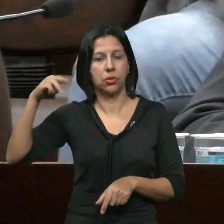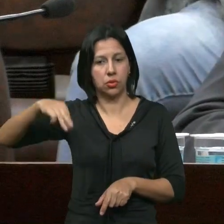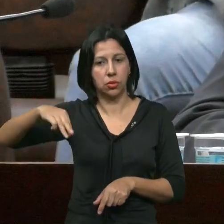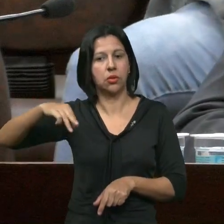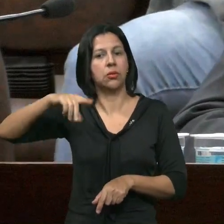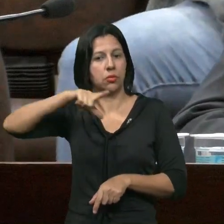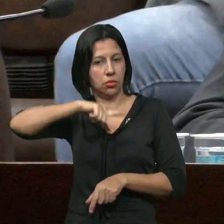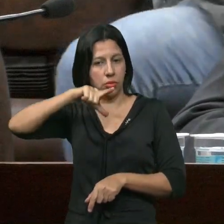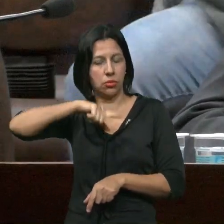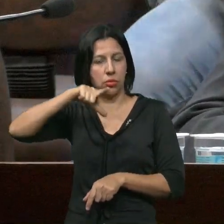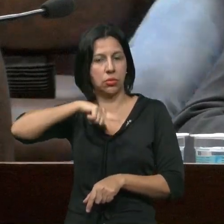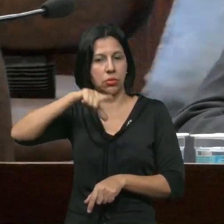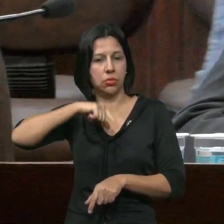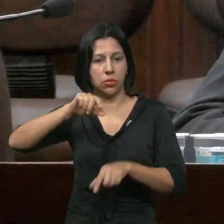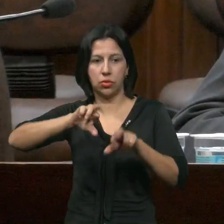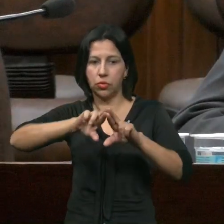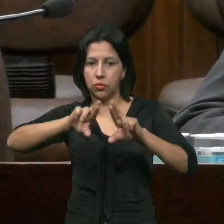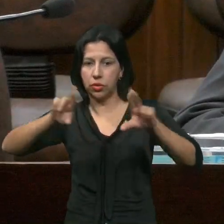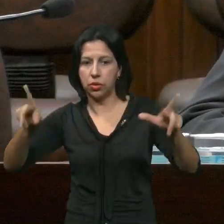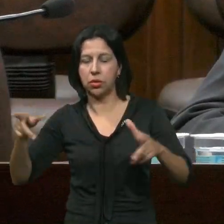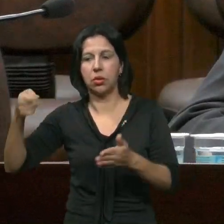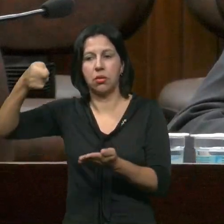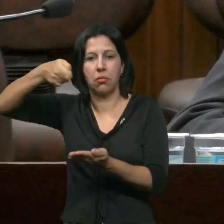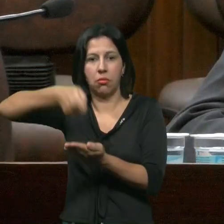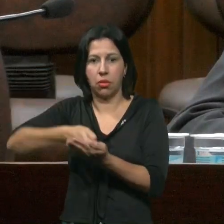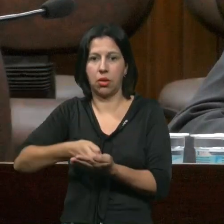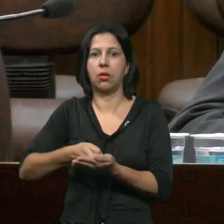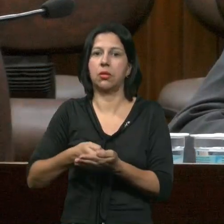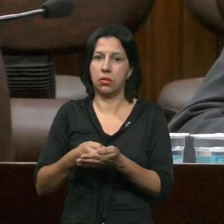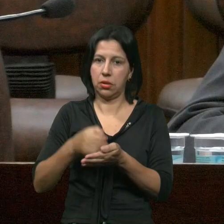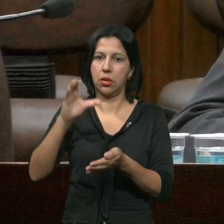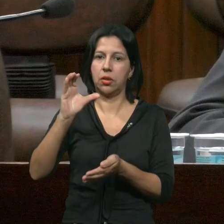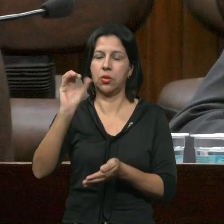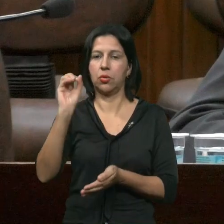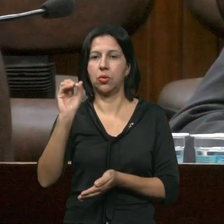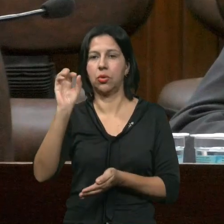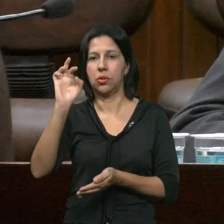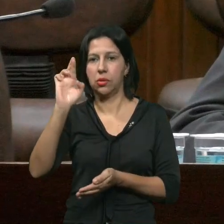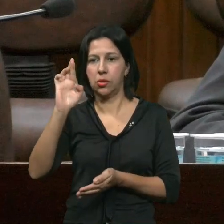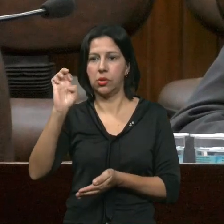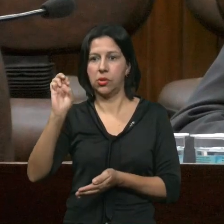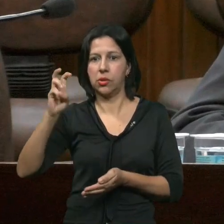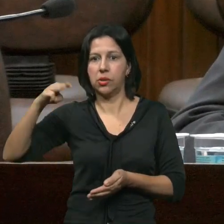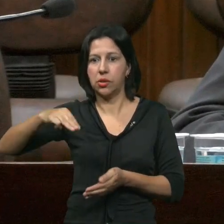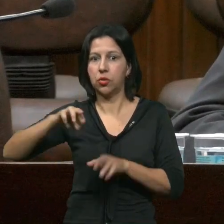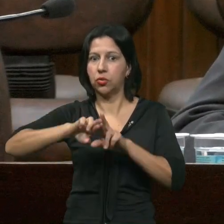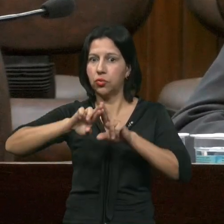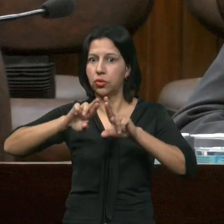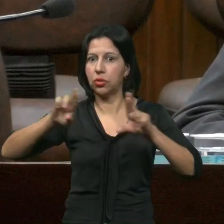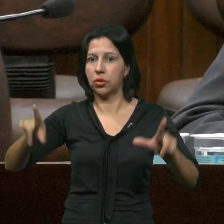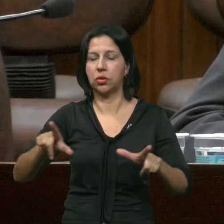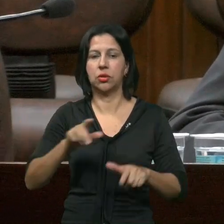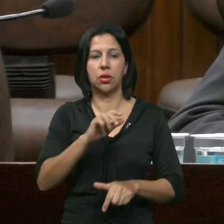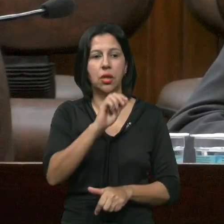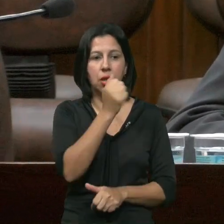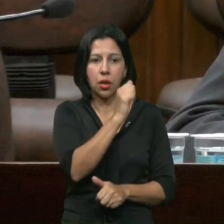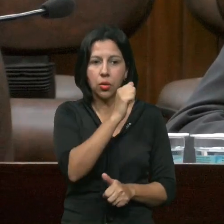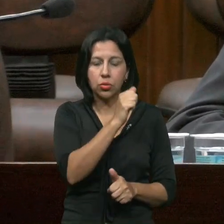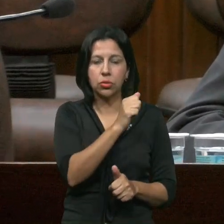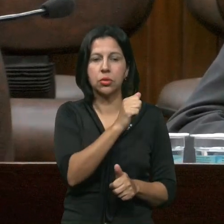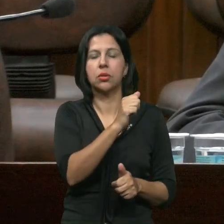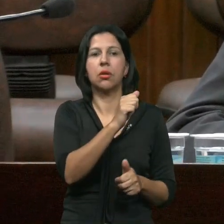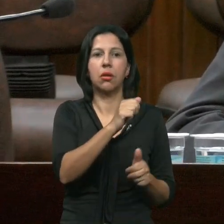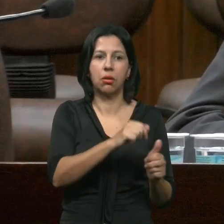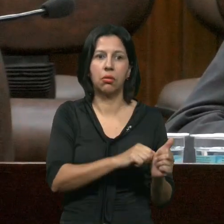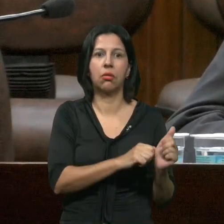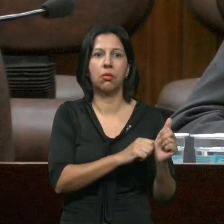funções O custo Do pagamento Das despesas Do conselho É diferenciado Também O técnico De enfermagem Paga um valor Paga Superior